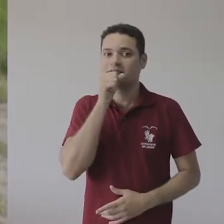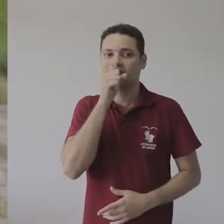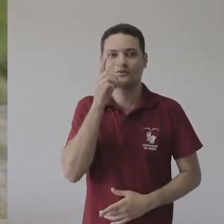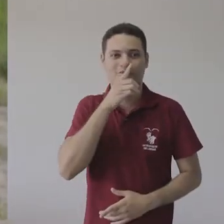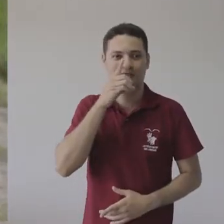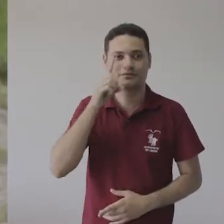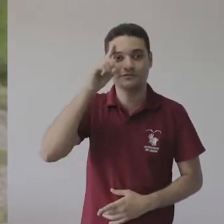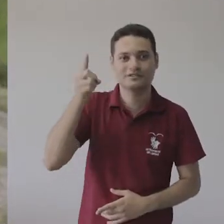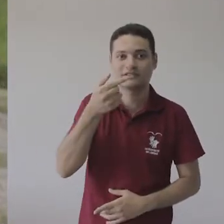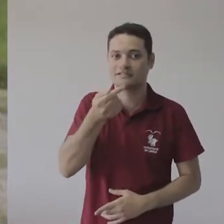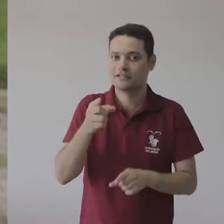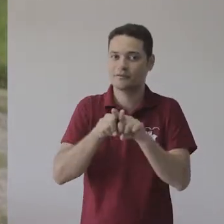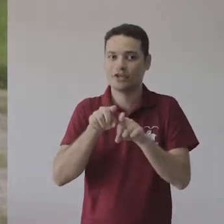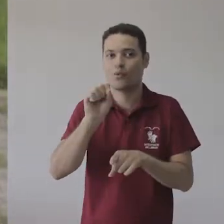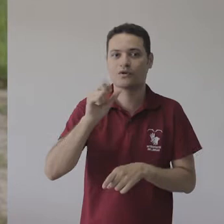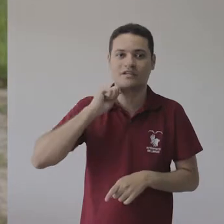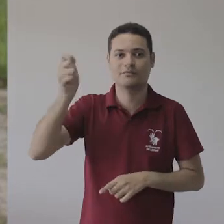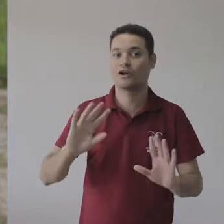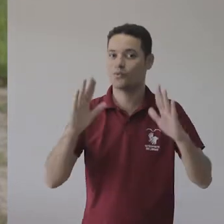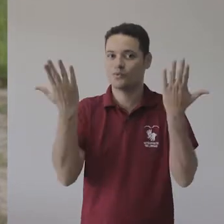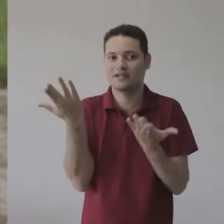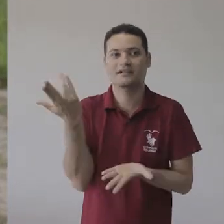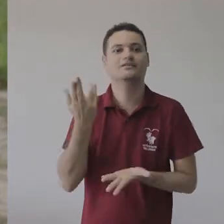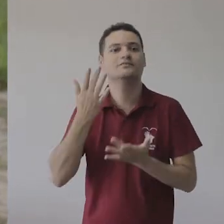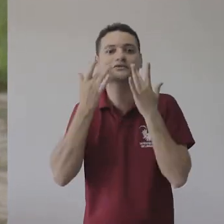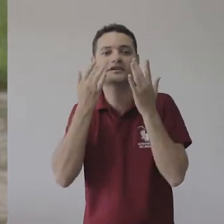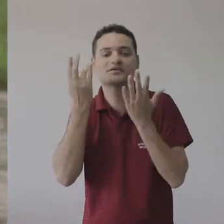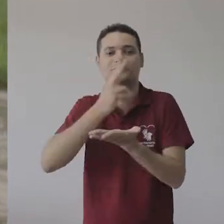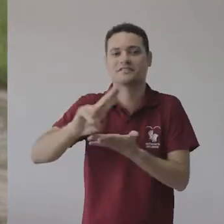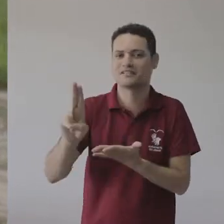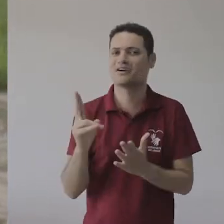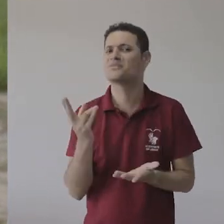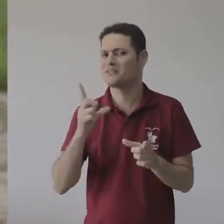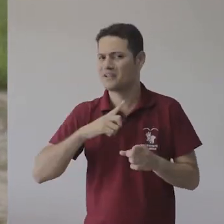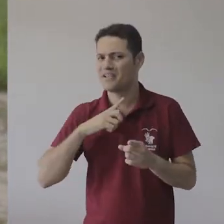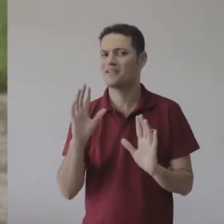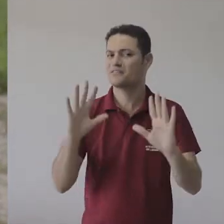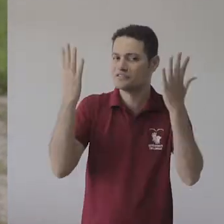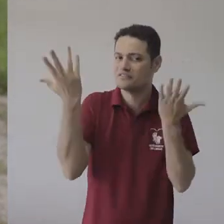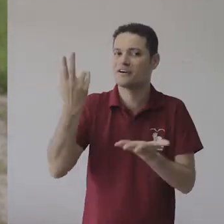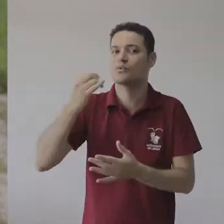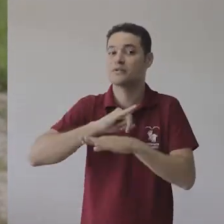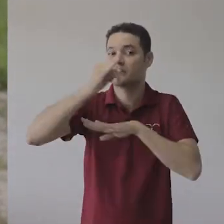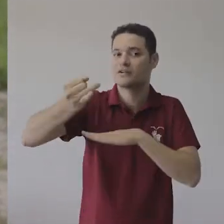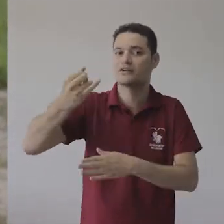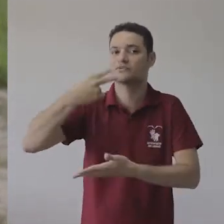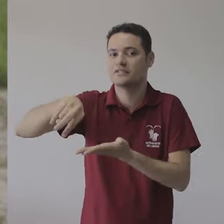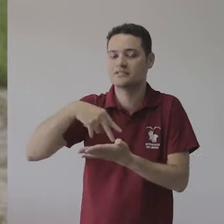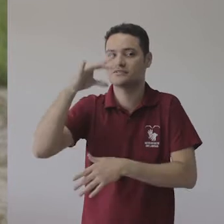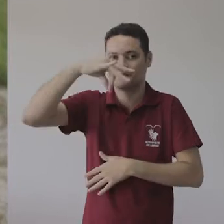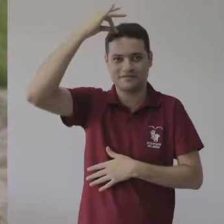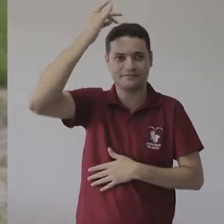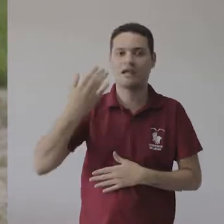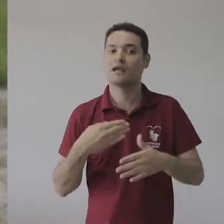Neste fim de semana, dias 7 e 8 de abril, acontece no Teatro Universitário o Festival Internacional de Dança do Espírito